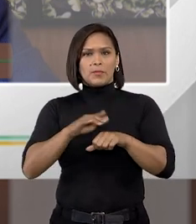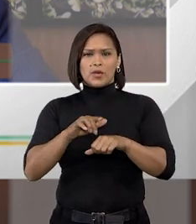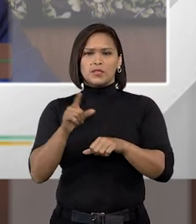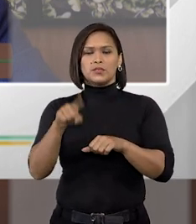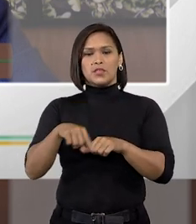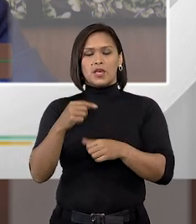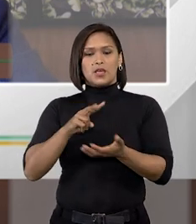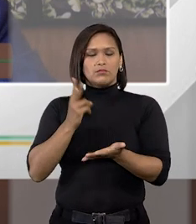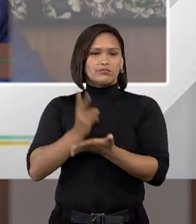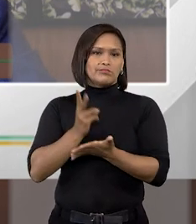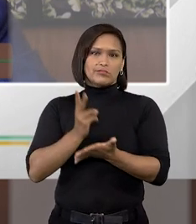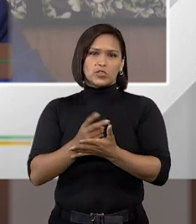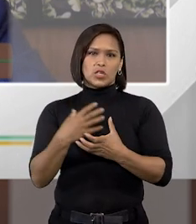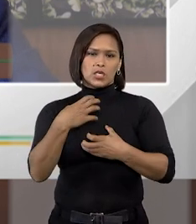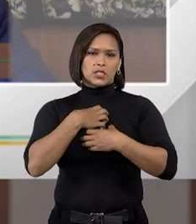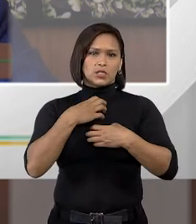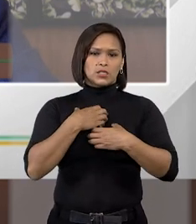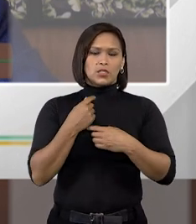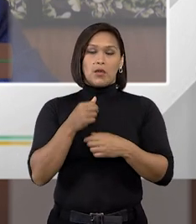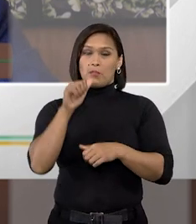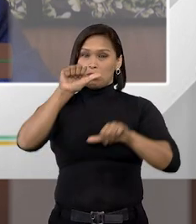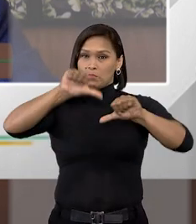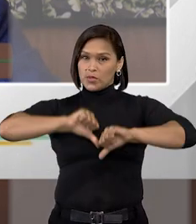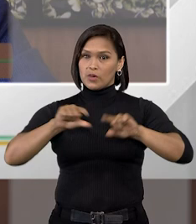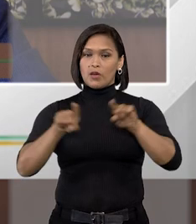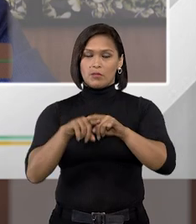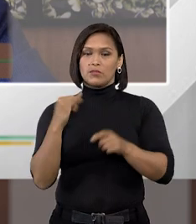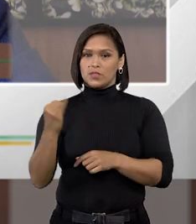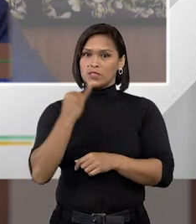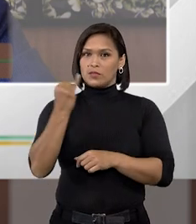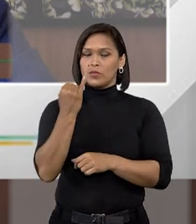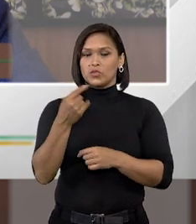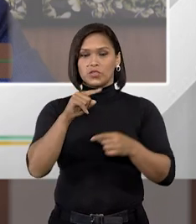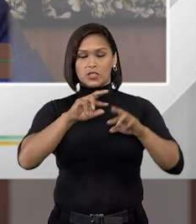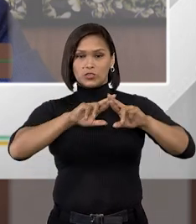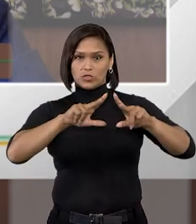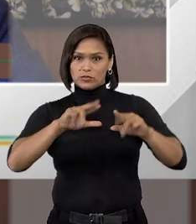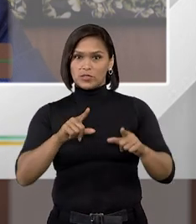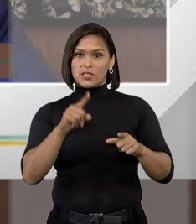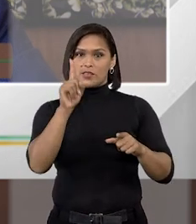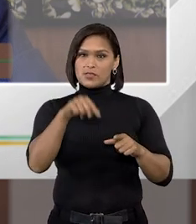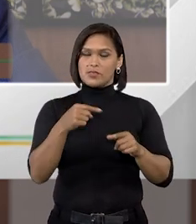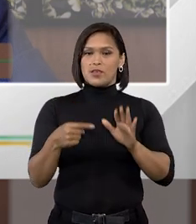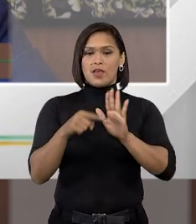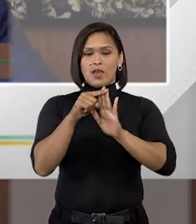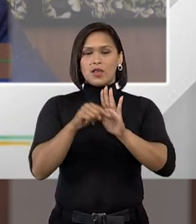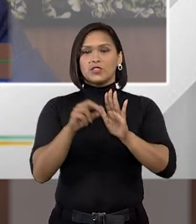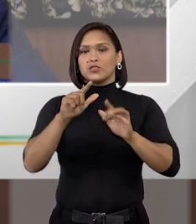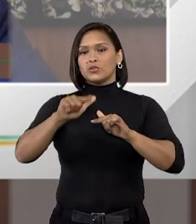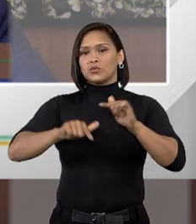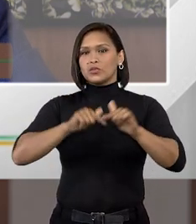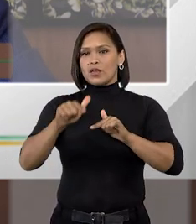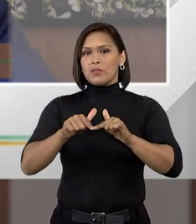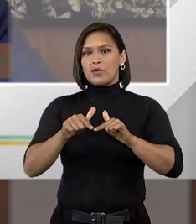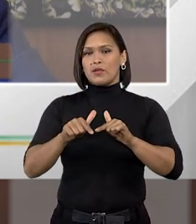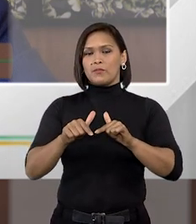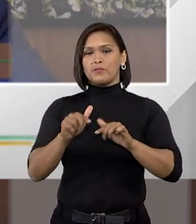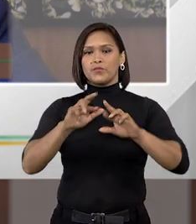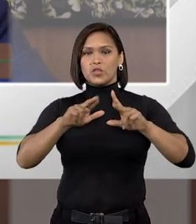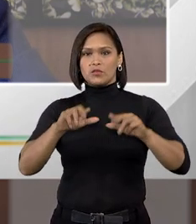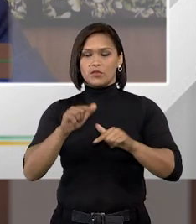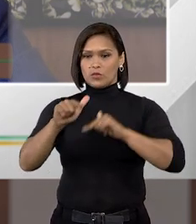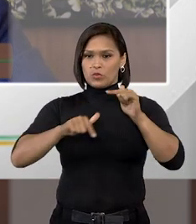ele fique em uma situação pior, mas é importante aqui a gente diferenciar do trabalho, a gente